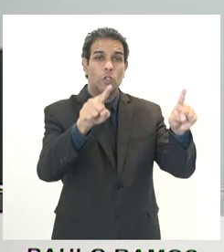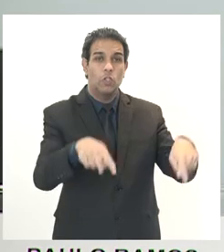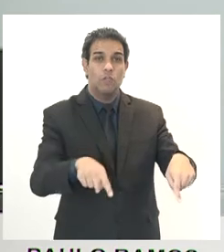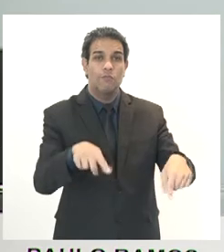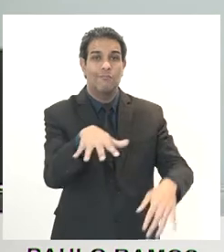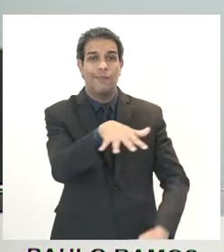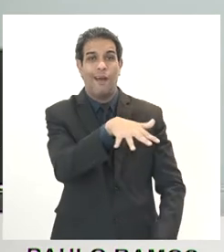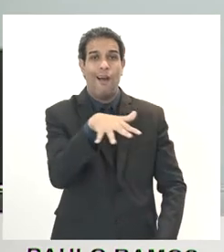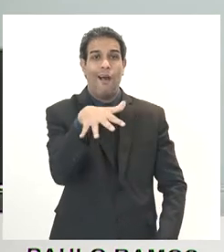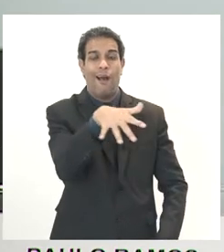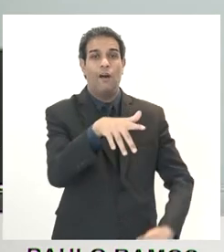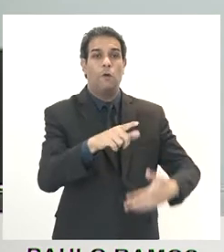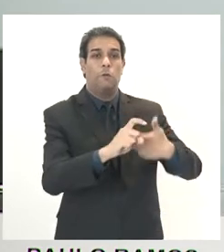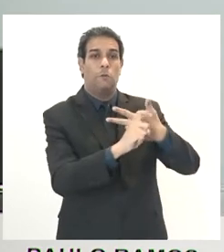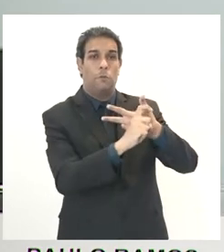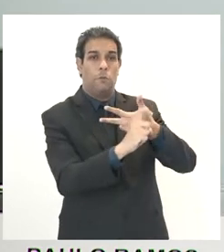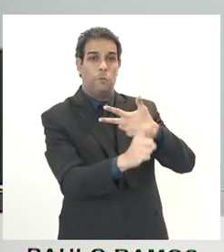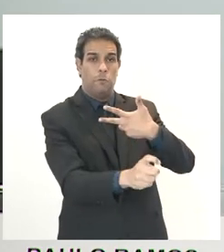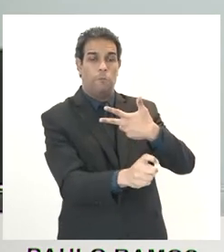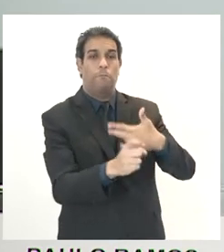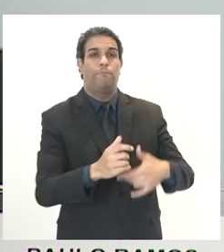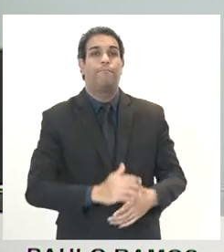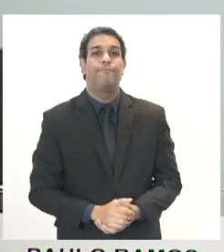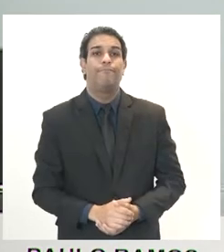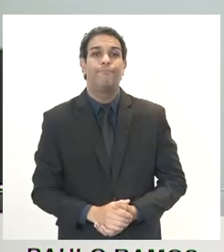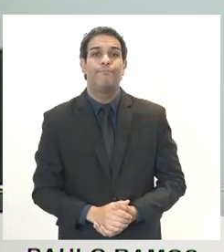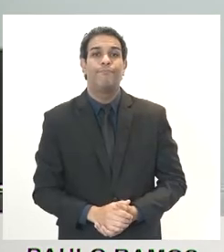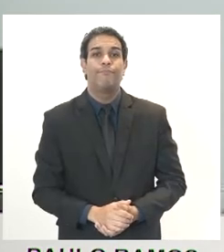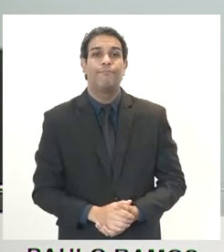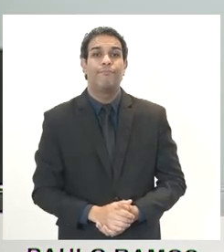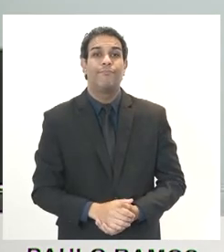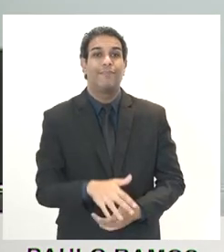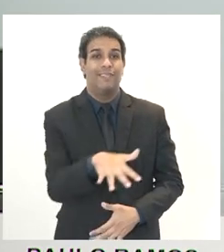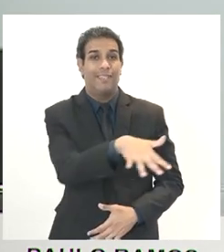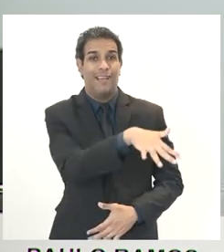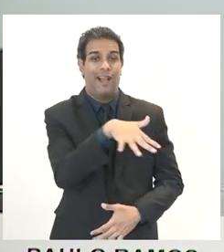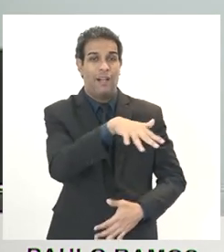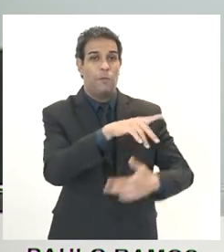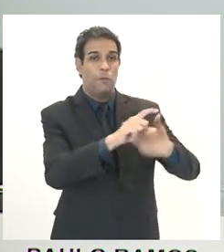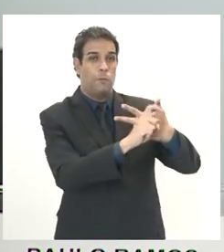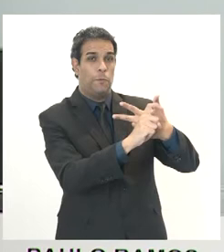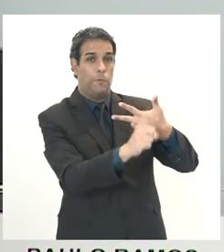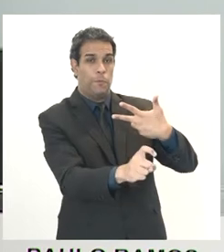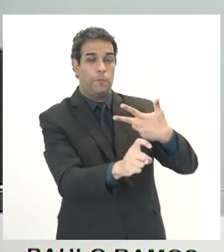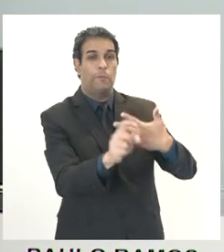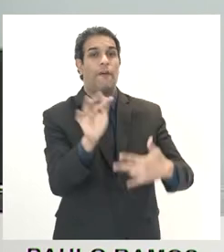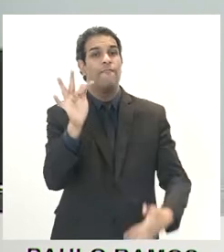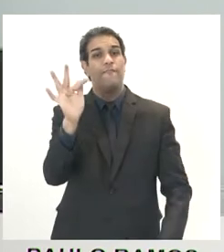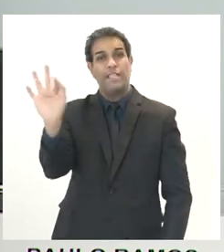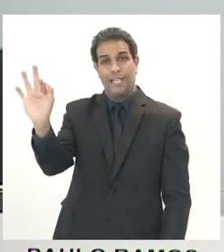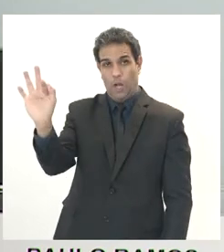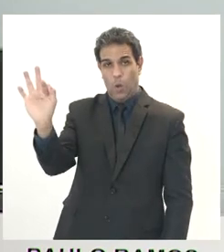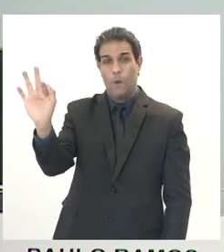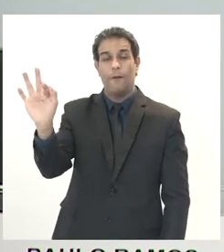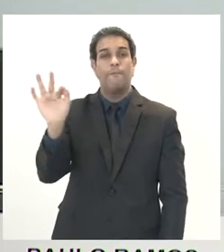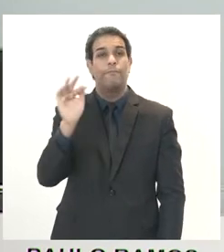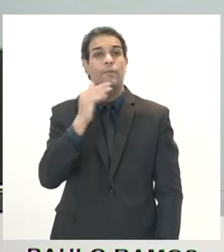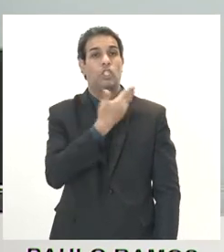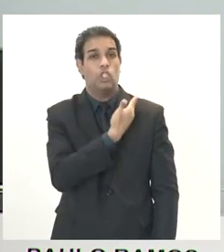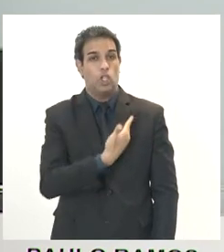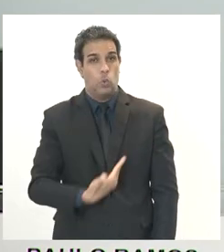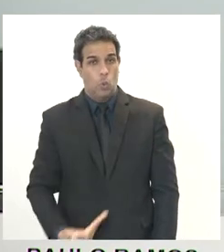Executivo. E nós temos o Poder Executivo federal, estaduais